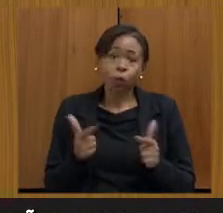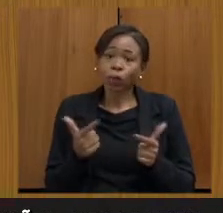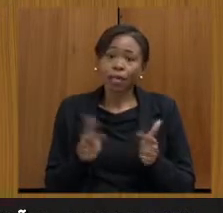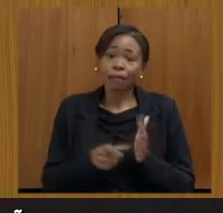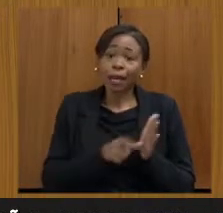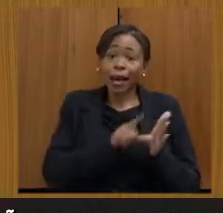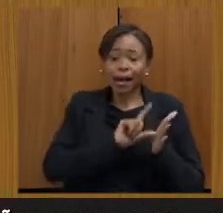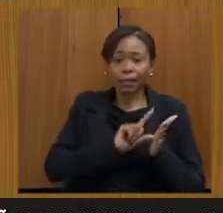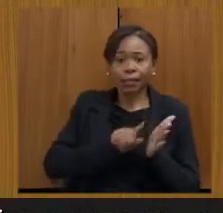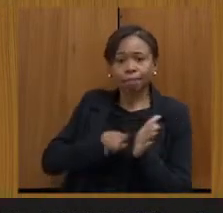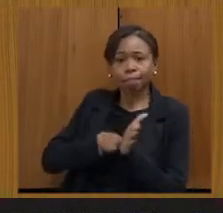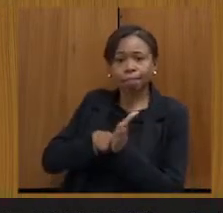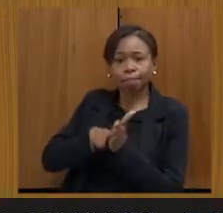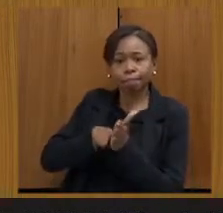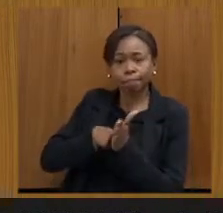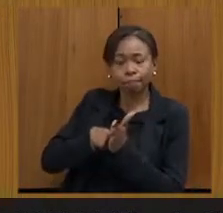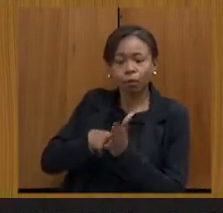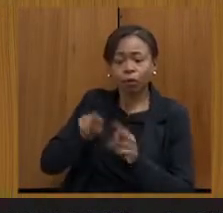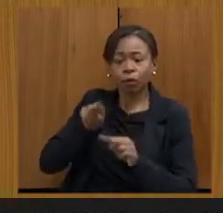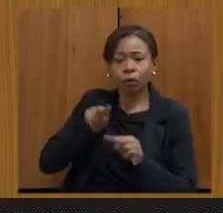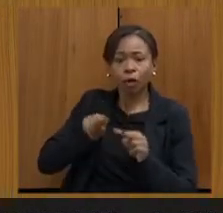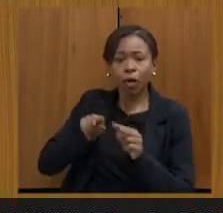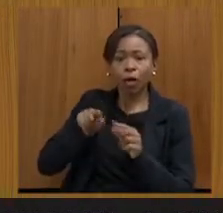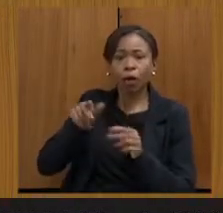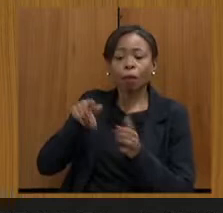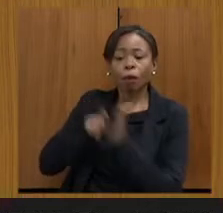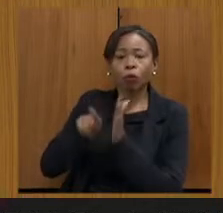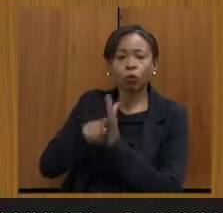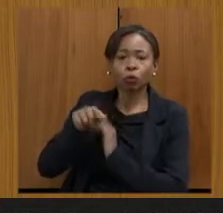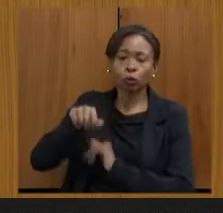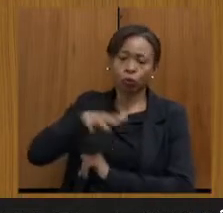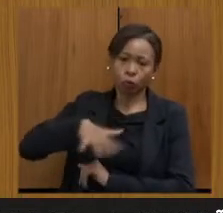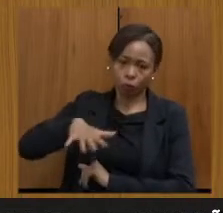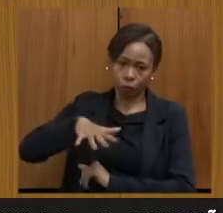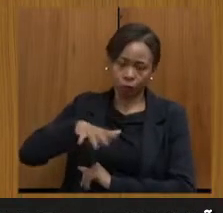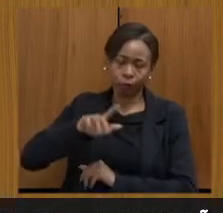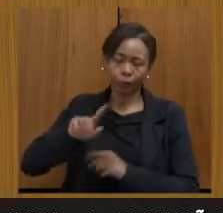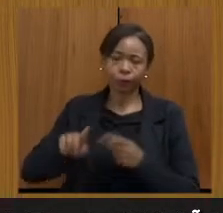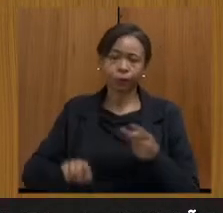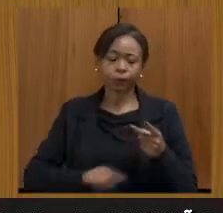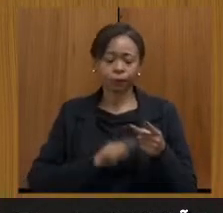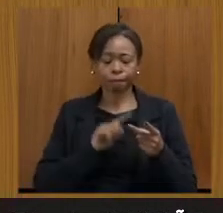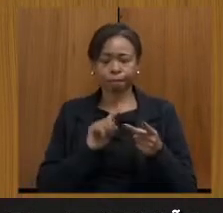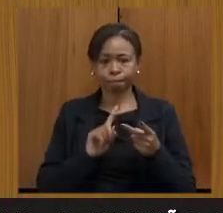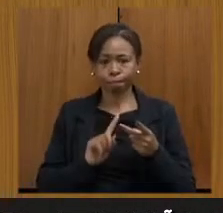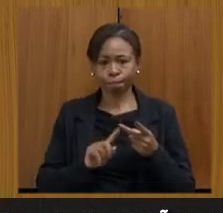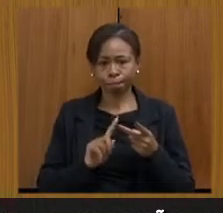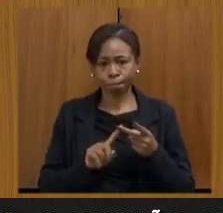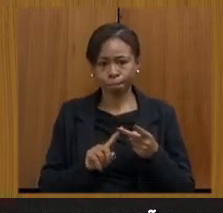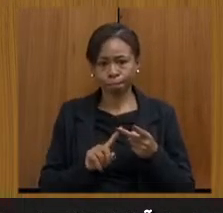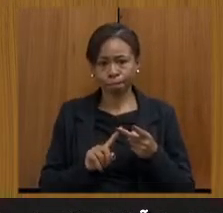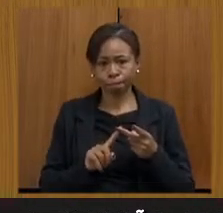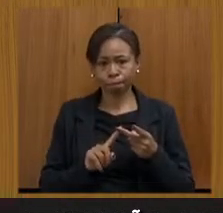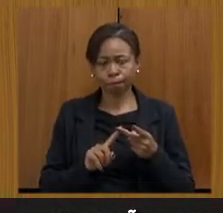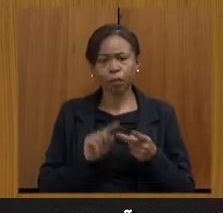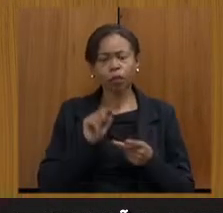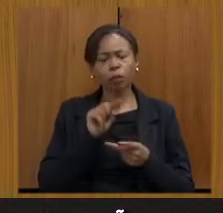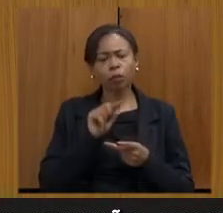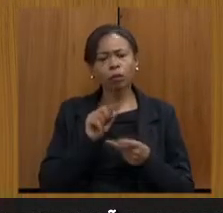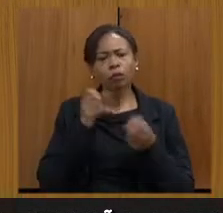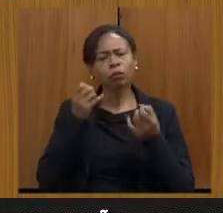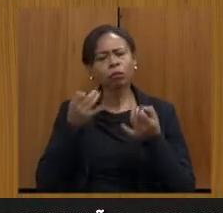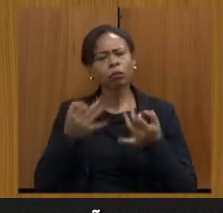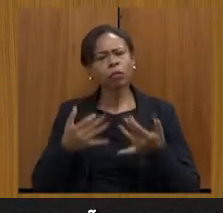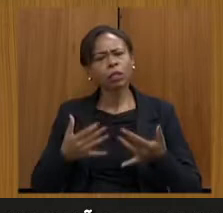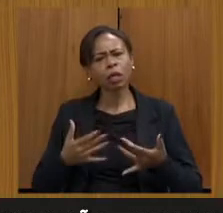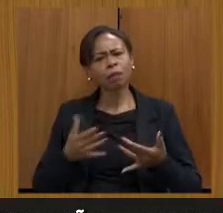prévia, livre e informada. Então essa é a primeira questão. A segunda questão, eu gostaria que o fosse mais objetivo num